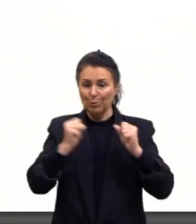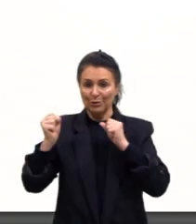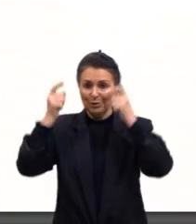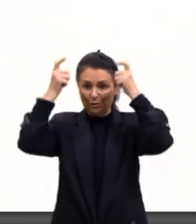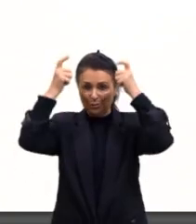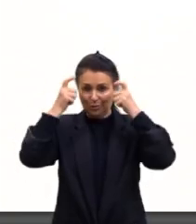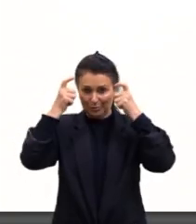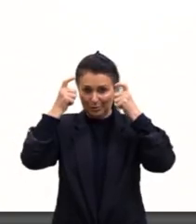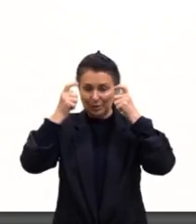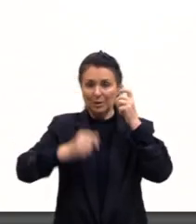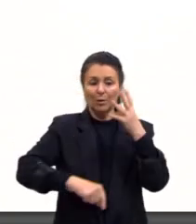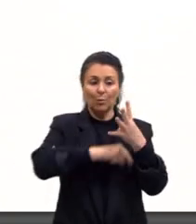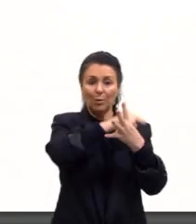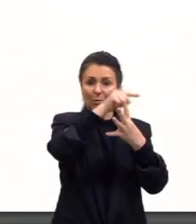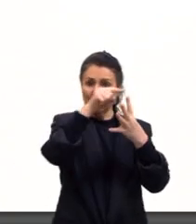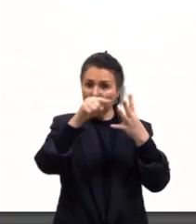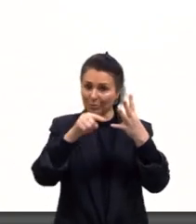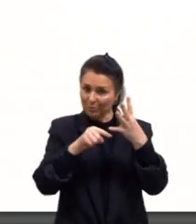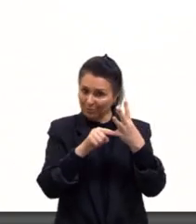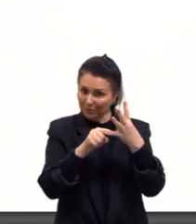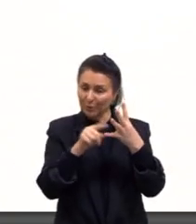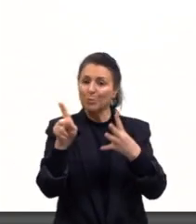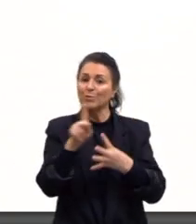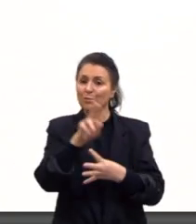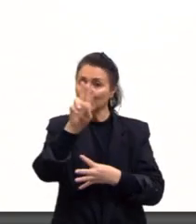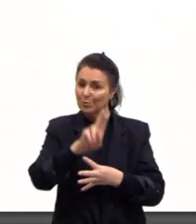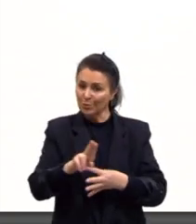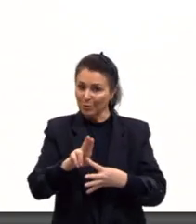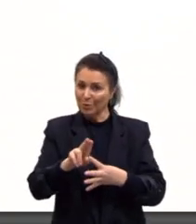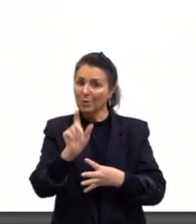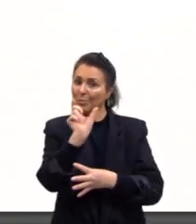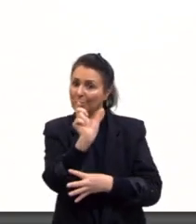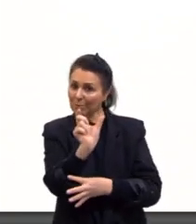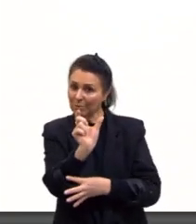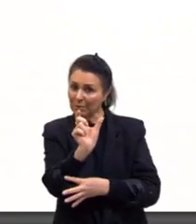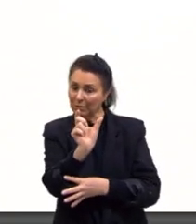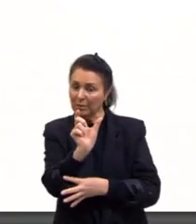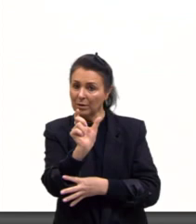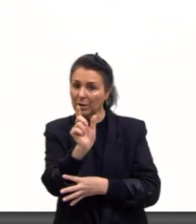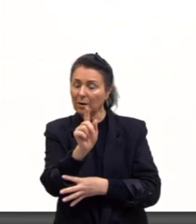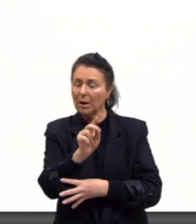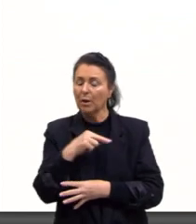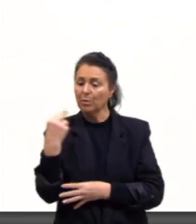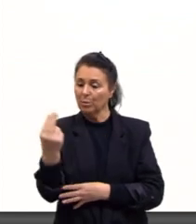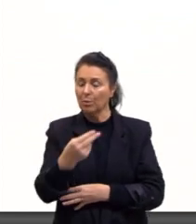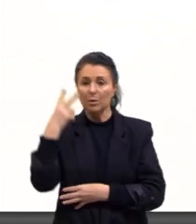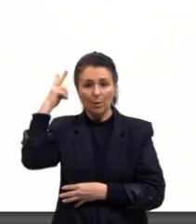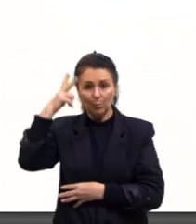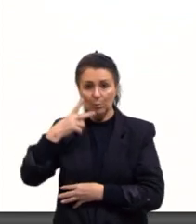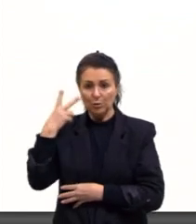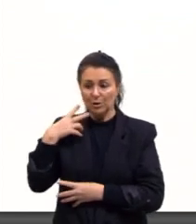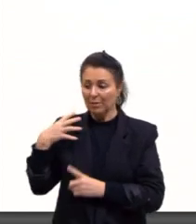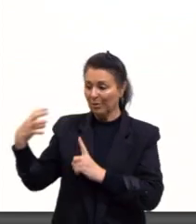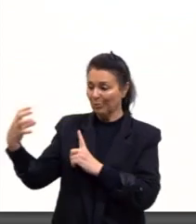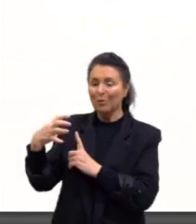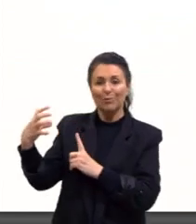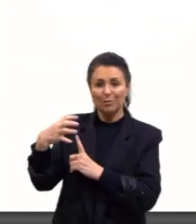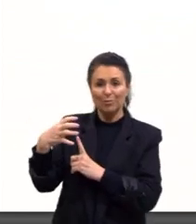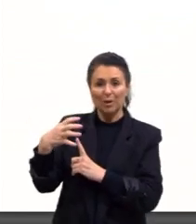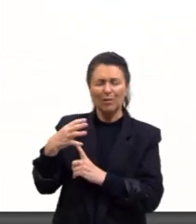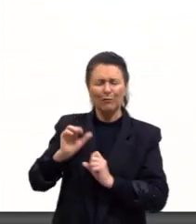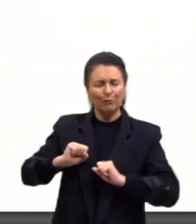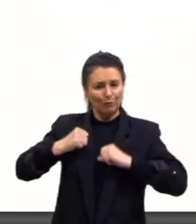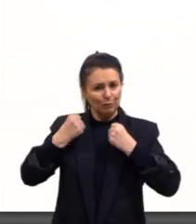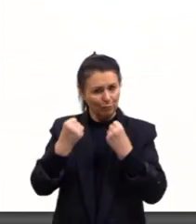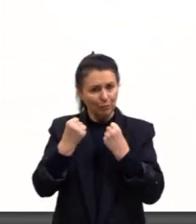conservadorismo, reacionarismo, a gente ainda usa esses termos, porque a nossa política vem muito da Revolução Francesa, ou